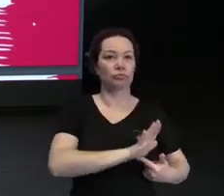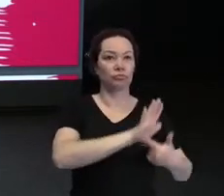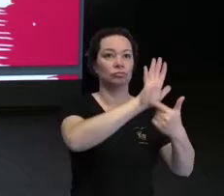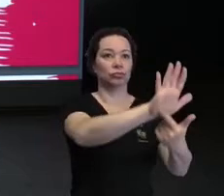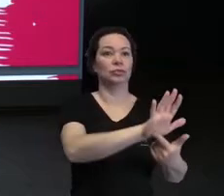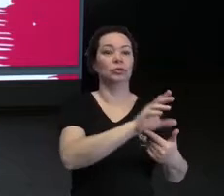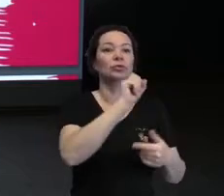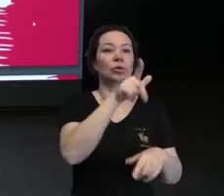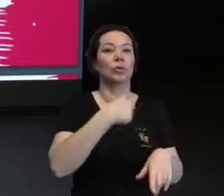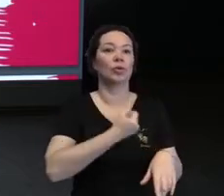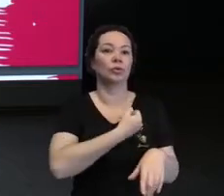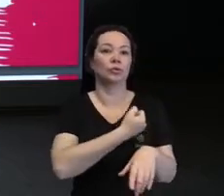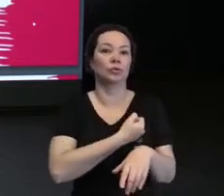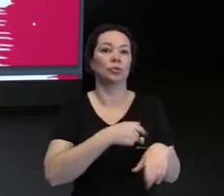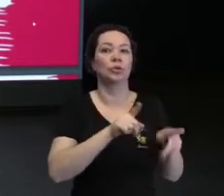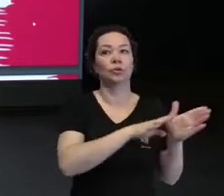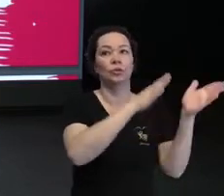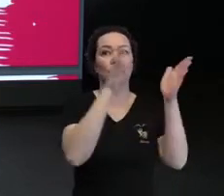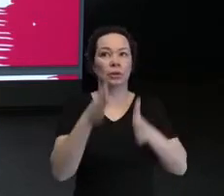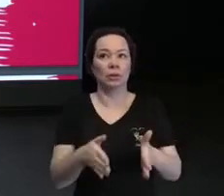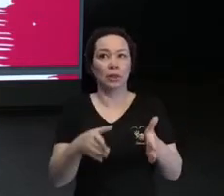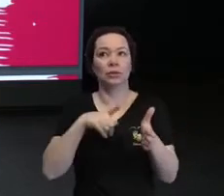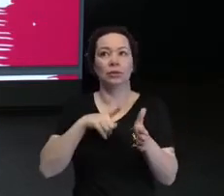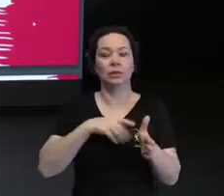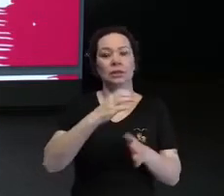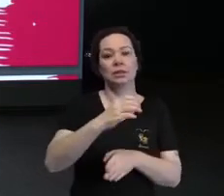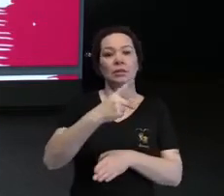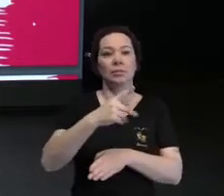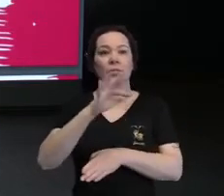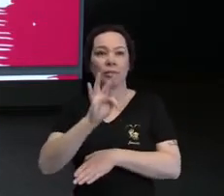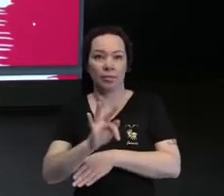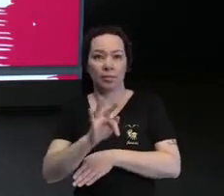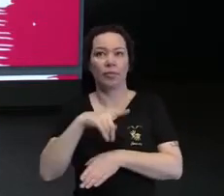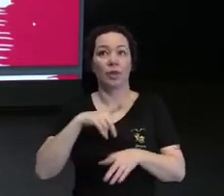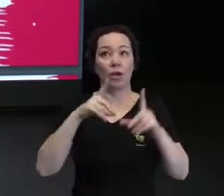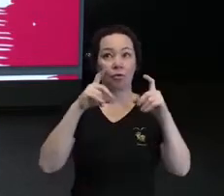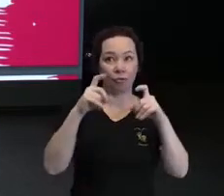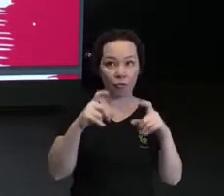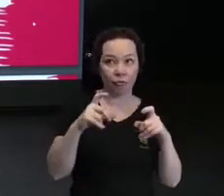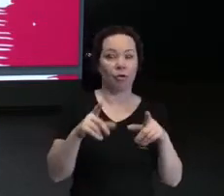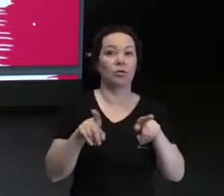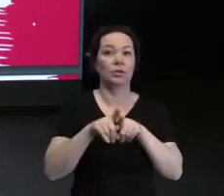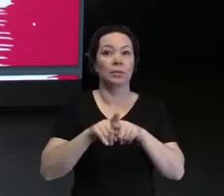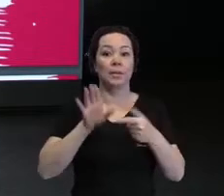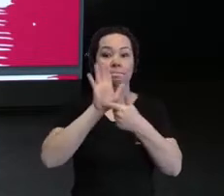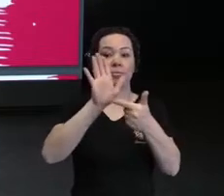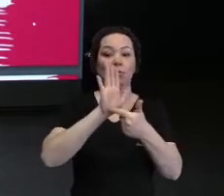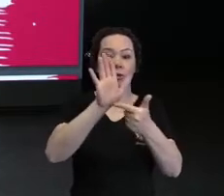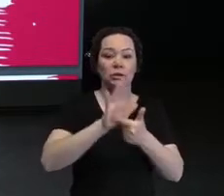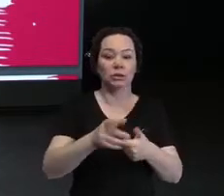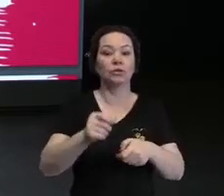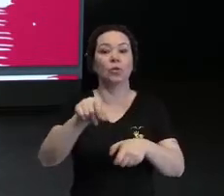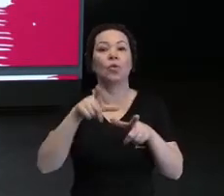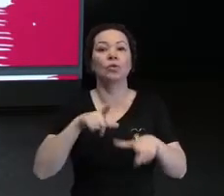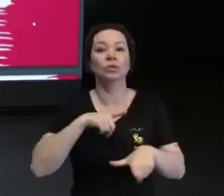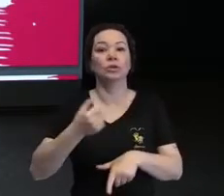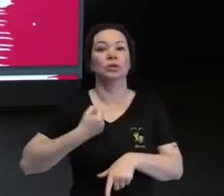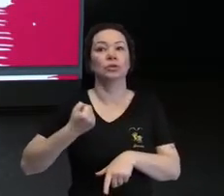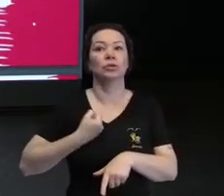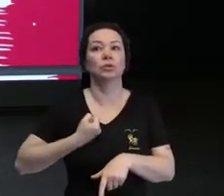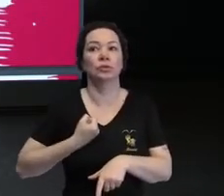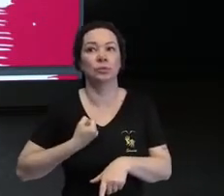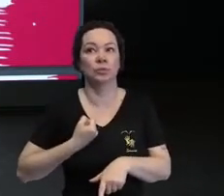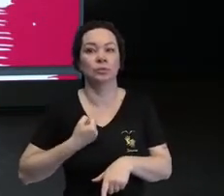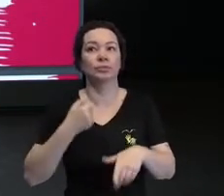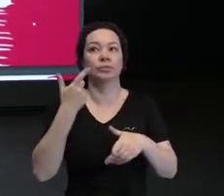onde está o número do RG. Do outro lado, tem o CPF, com a foto do CPF destacando onde consta o número do CPF.